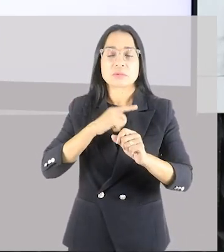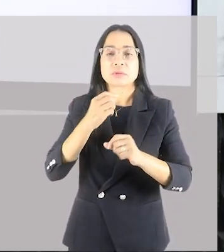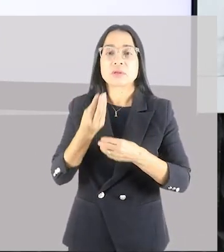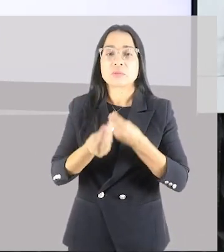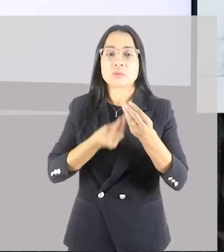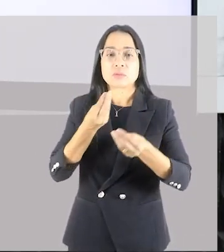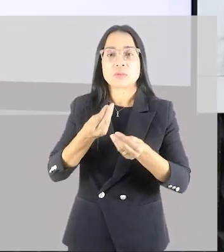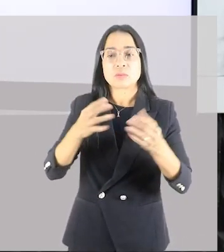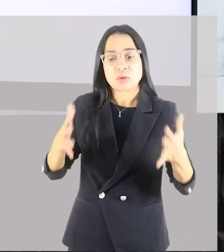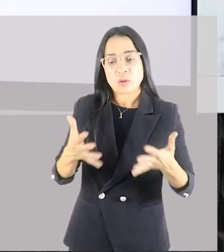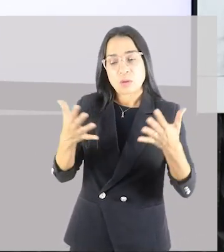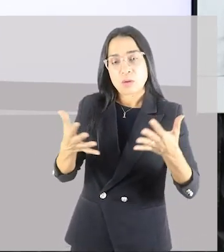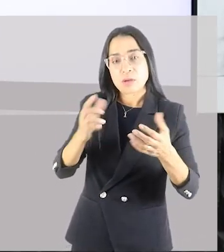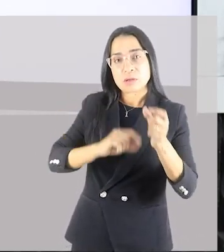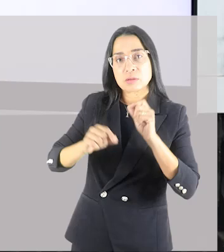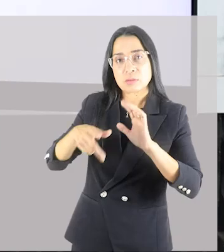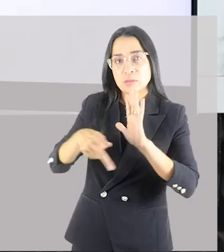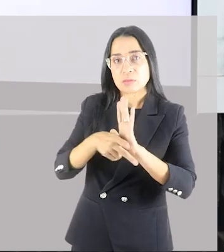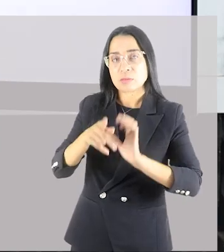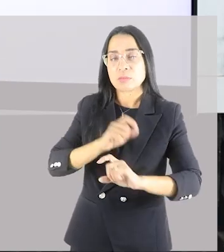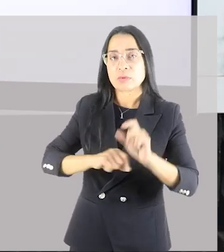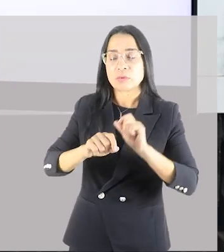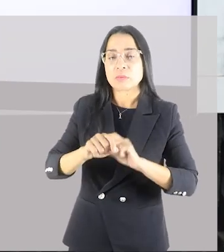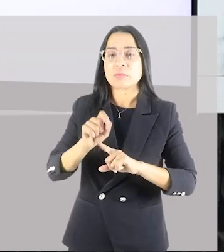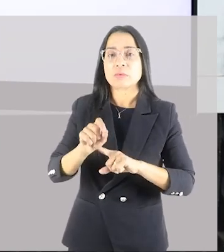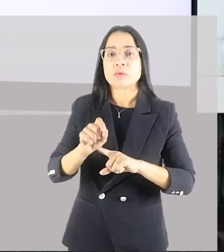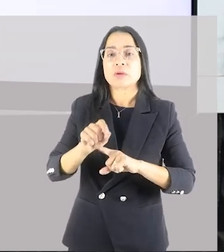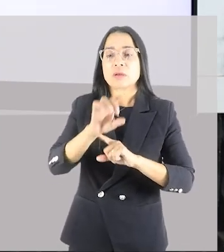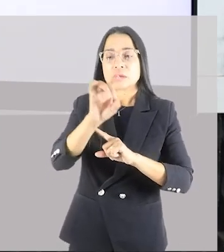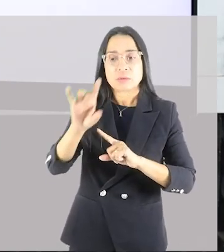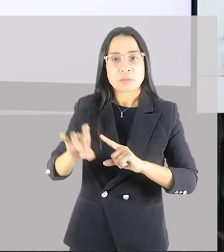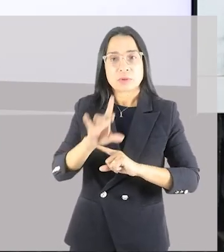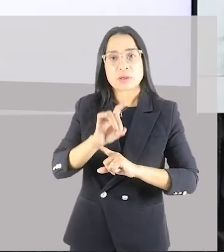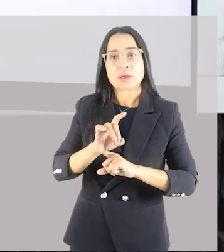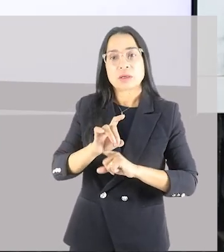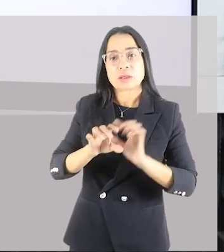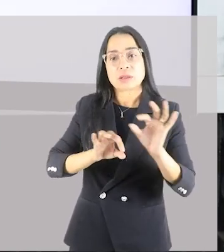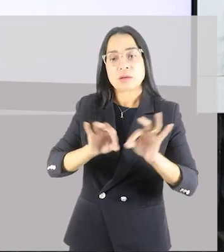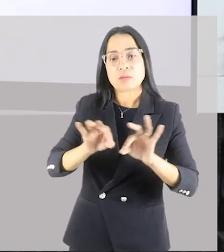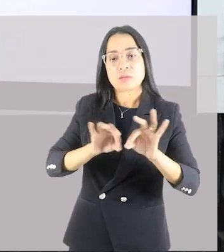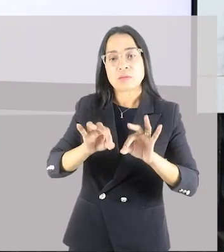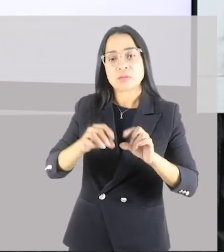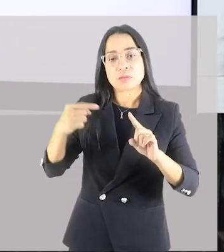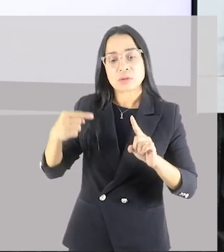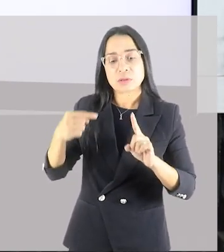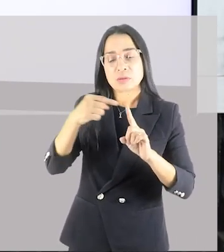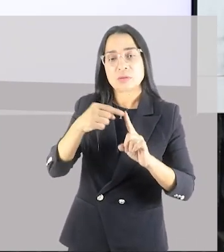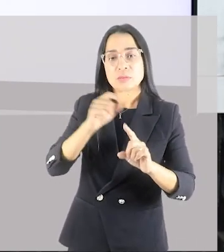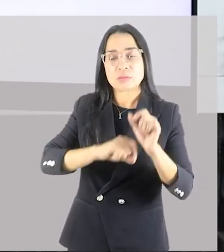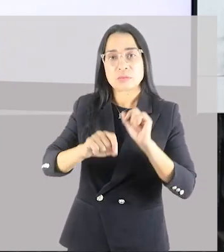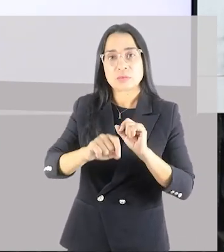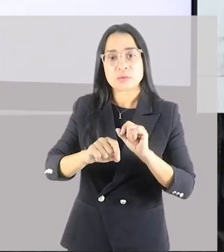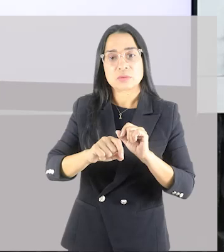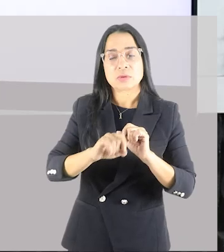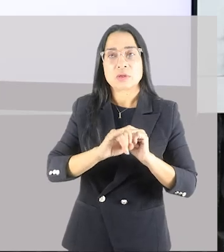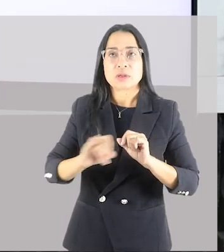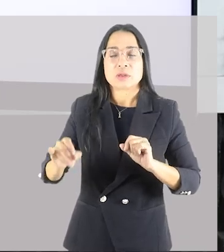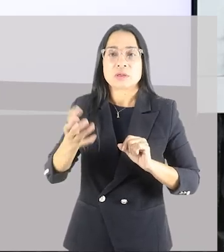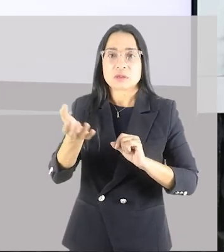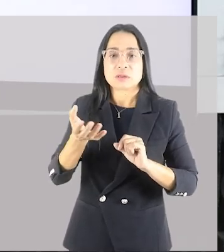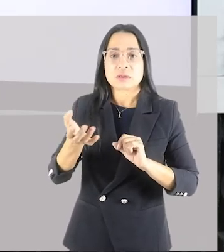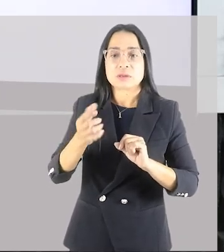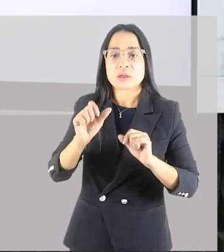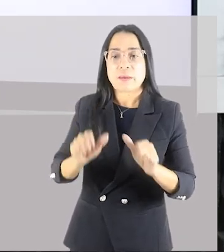do estímulo específico para cada funcionalidade. Específico para se eu quero melhorar a